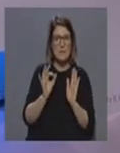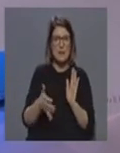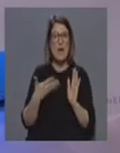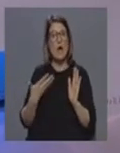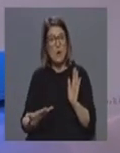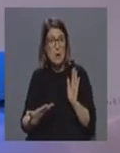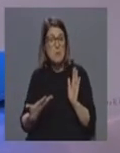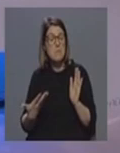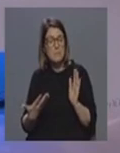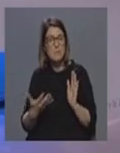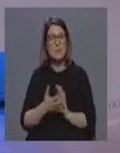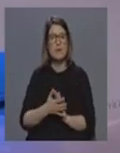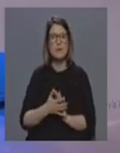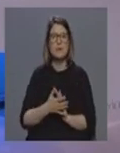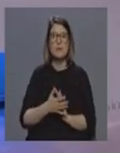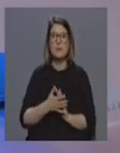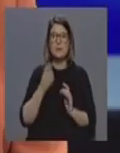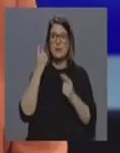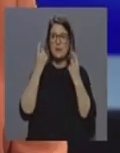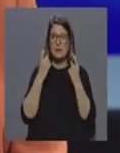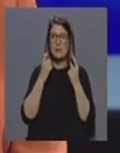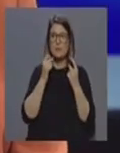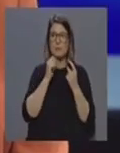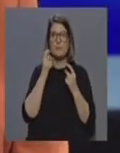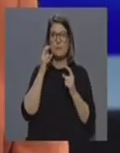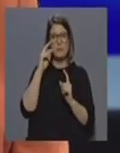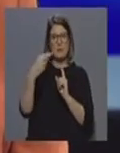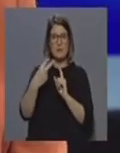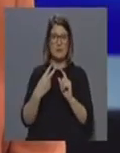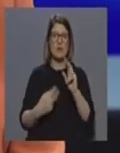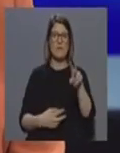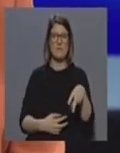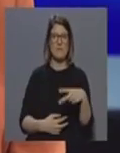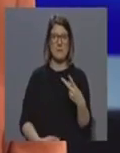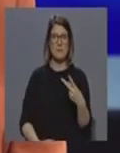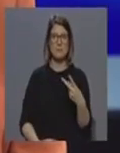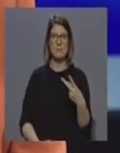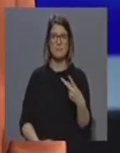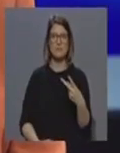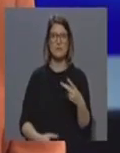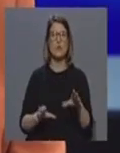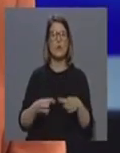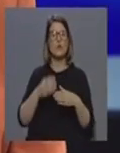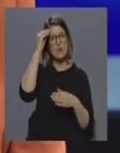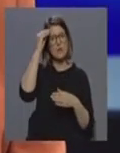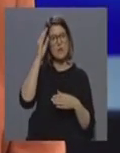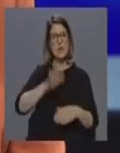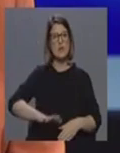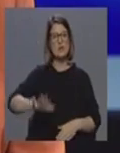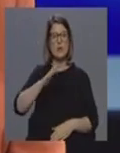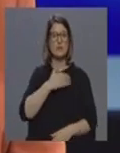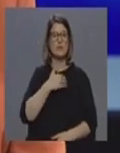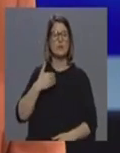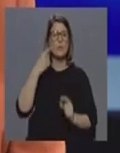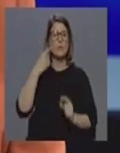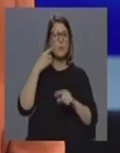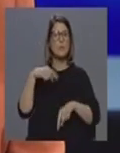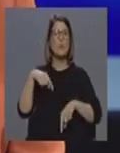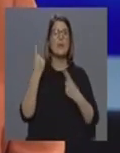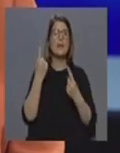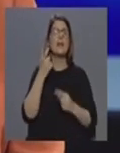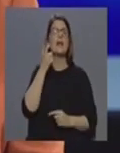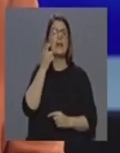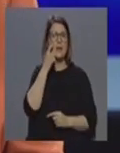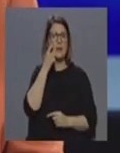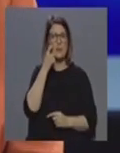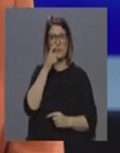Nós temos que pensar que há sempre duas maneiras de ver as coisas. Quando nós falámos do Conselho Nacional de Saúde Pública, que é constituído realmente pelos